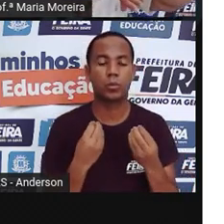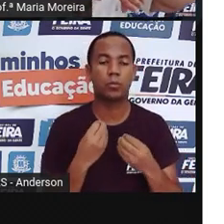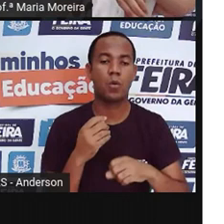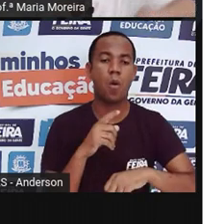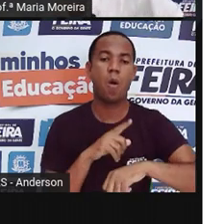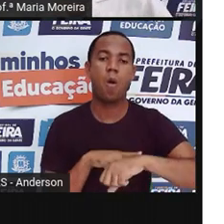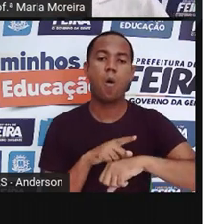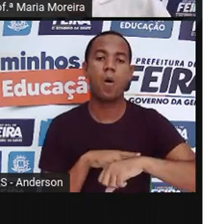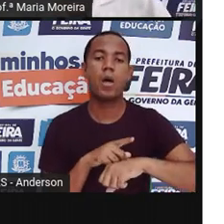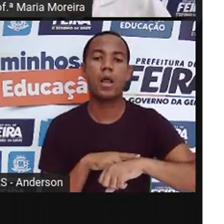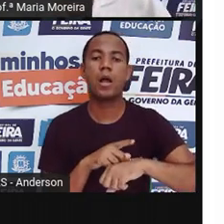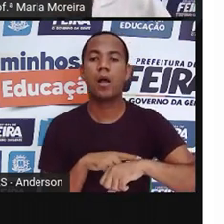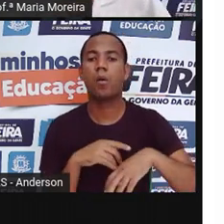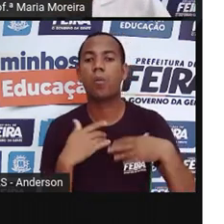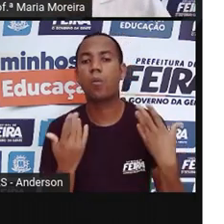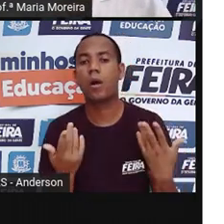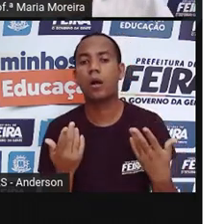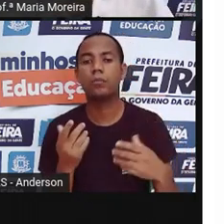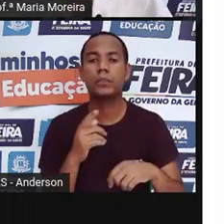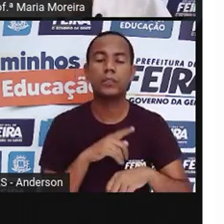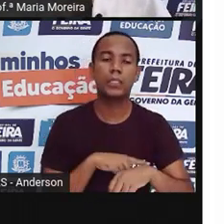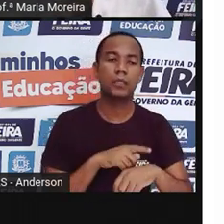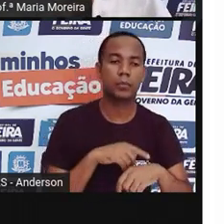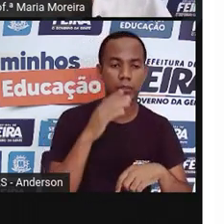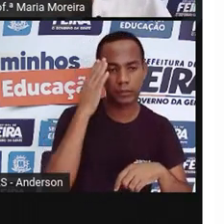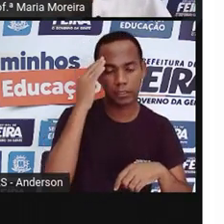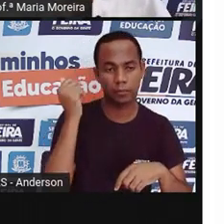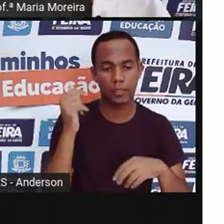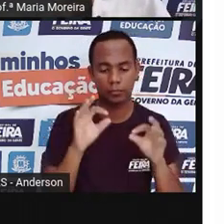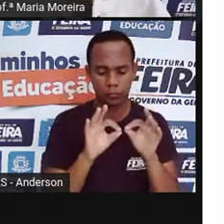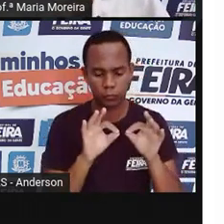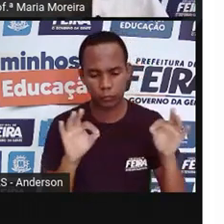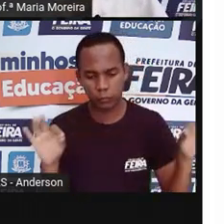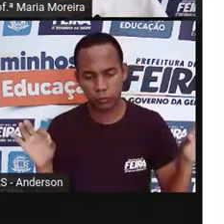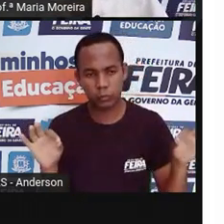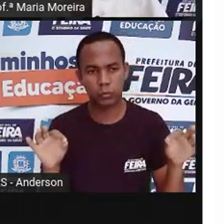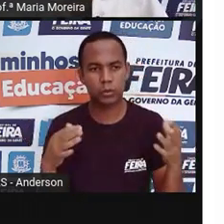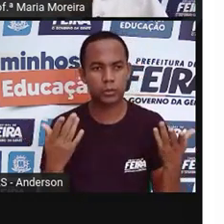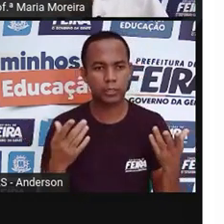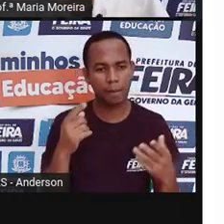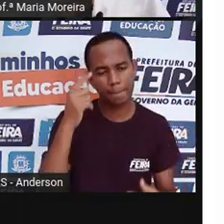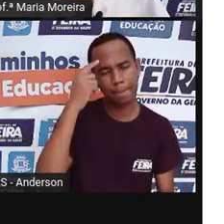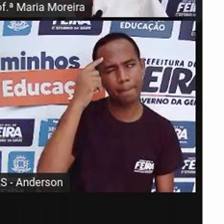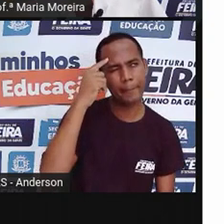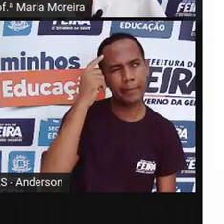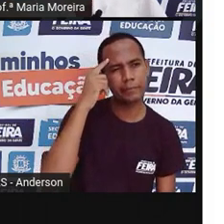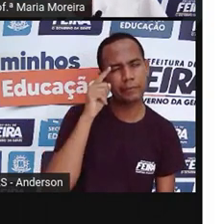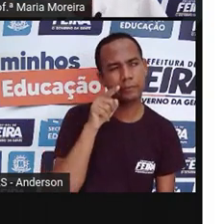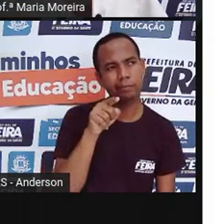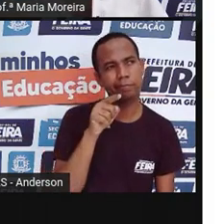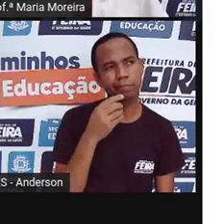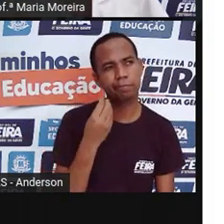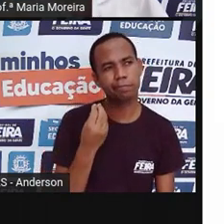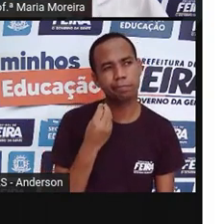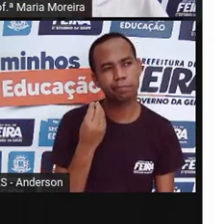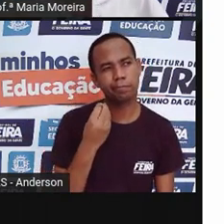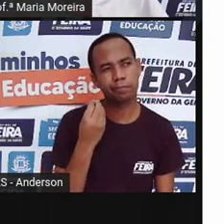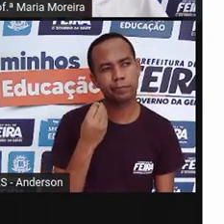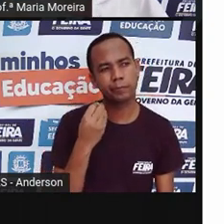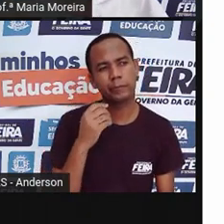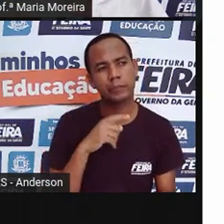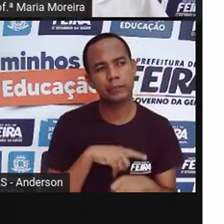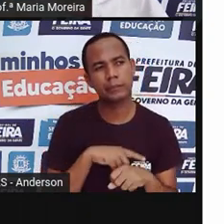Das horas, não é isso? Saber as medidas de tempo. Você já parou para pensar as diversas maneiras que o tempo,